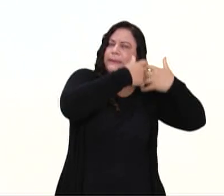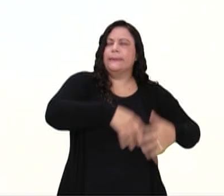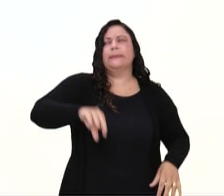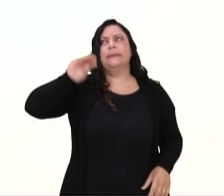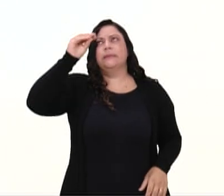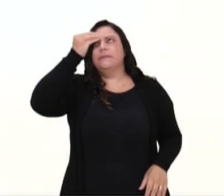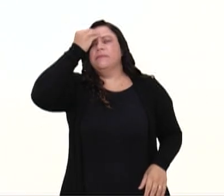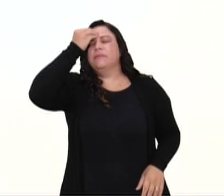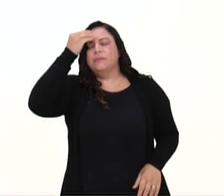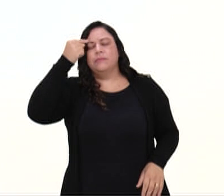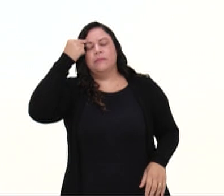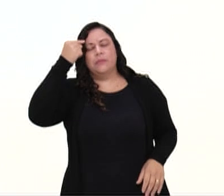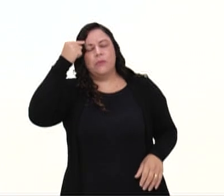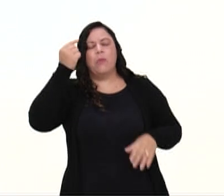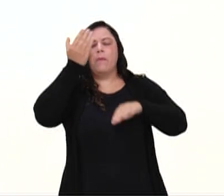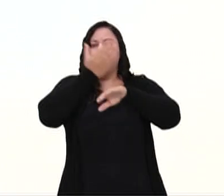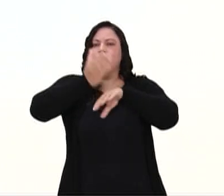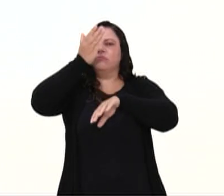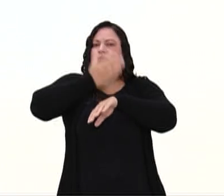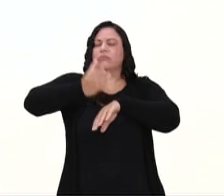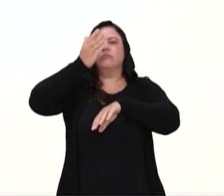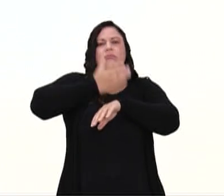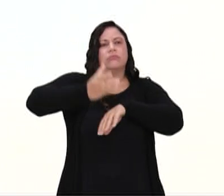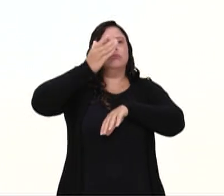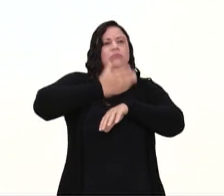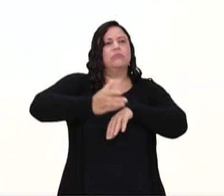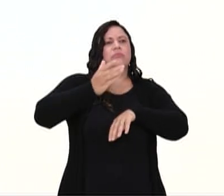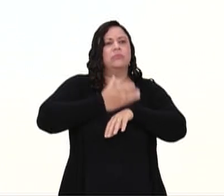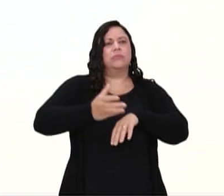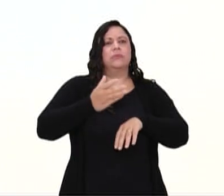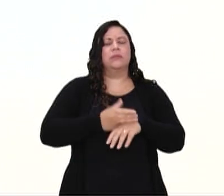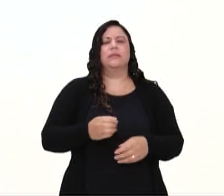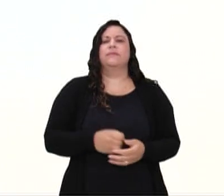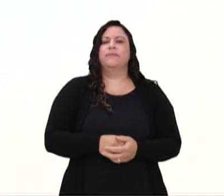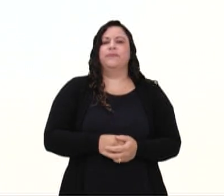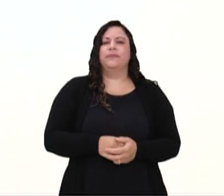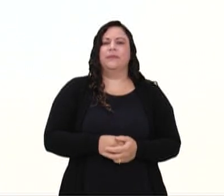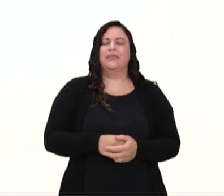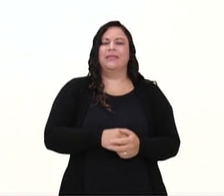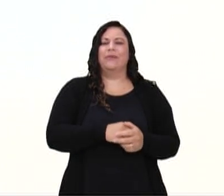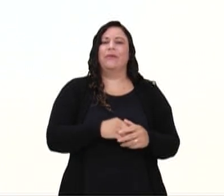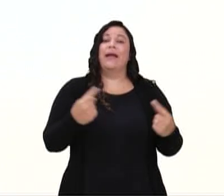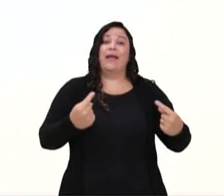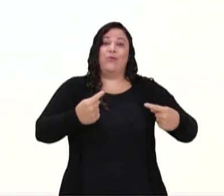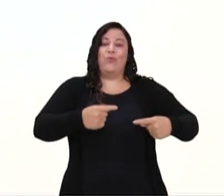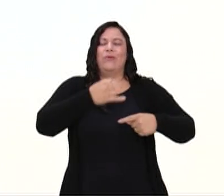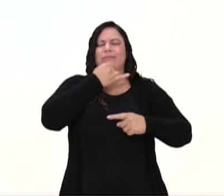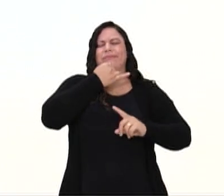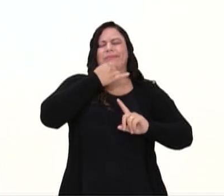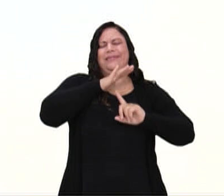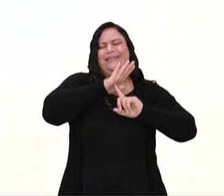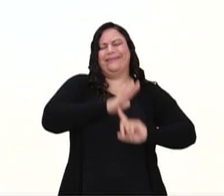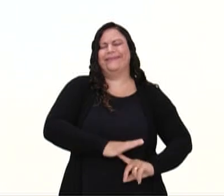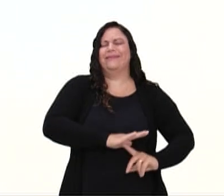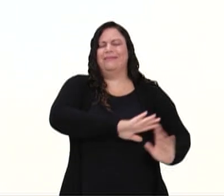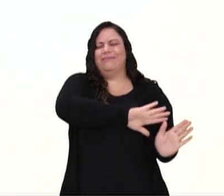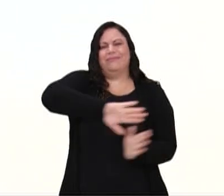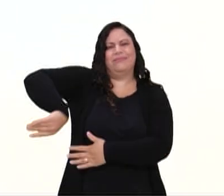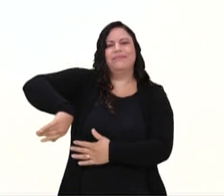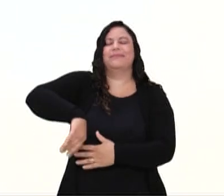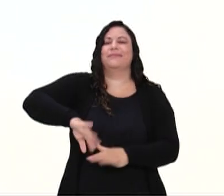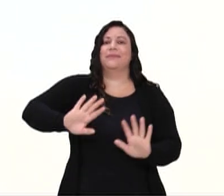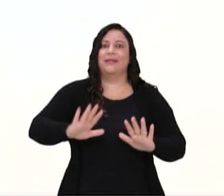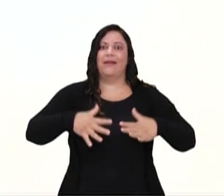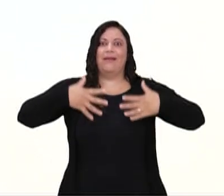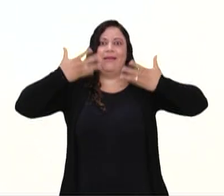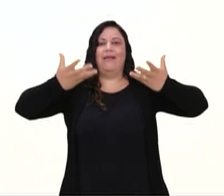gravando o movimento e sequência coreográfica. Combate a depressão, porque a música eleva, a música nos